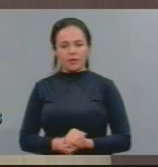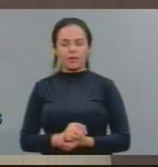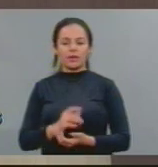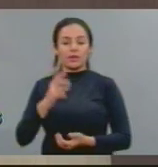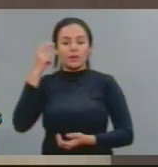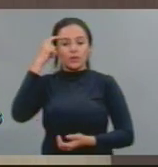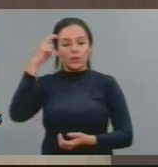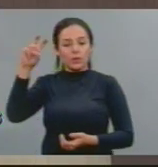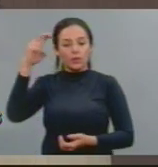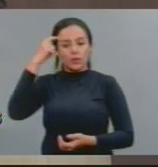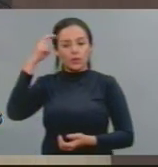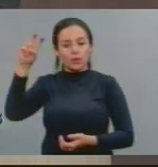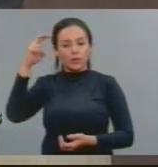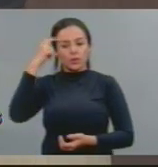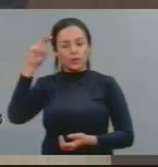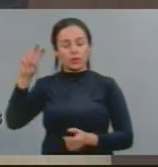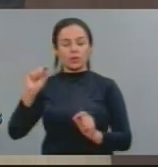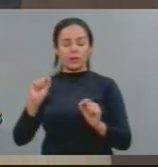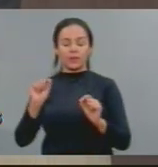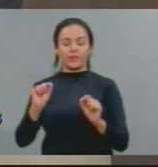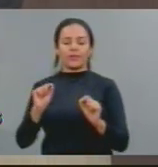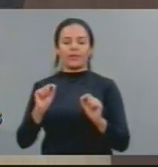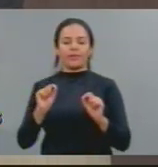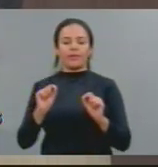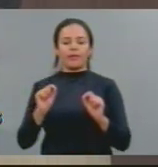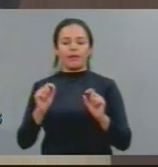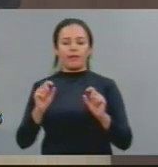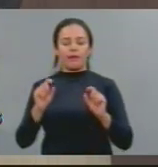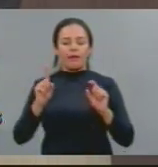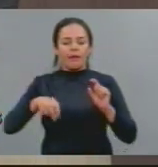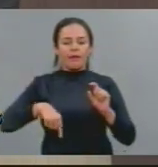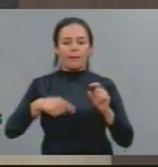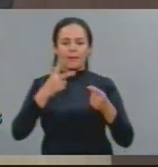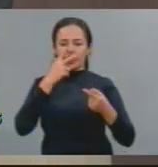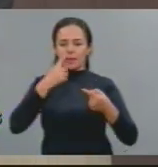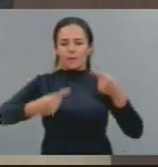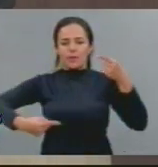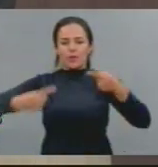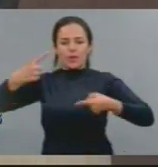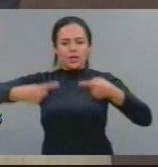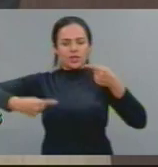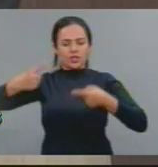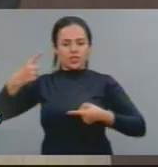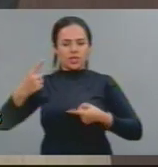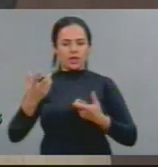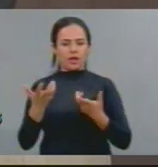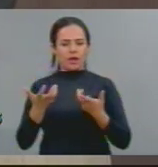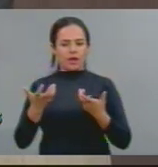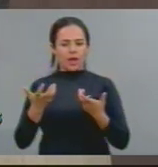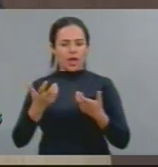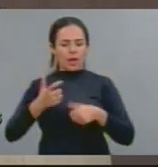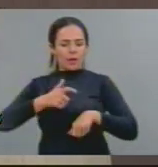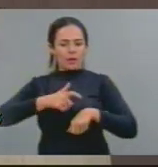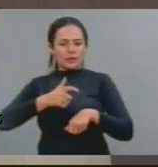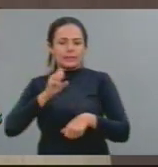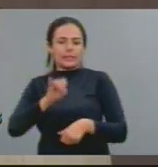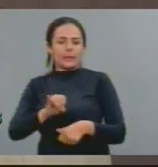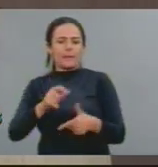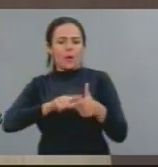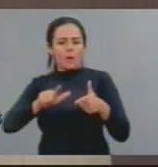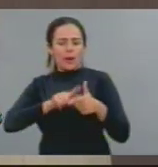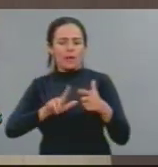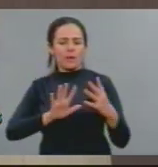que, desavença política, se resolve na bala. Os donos do poder, os